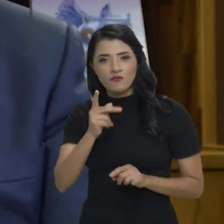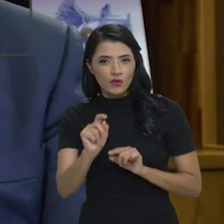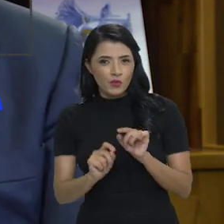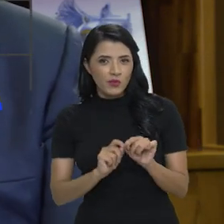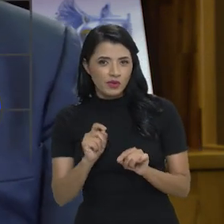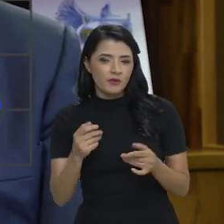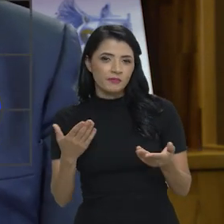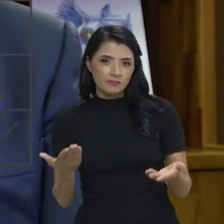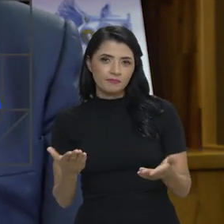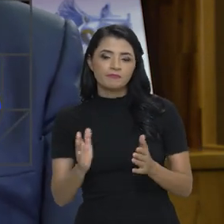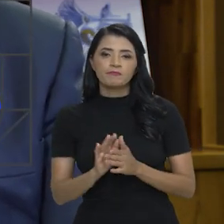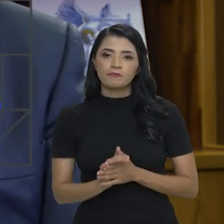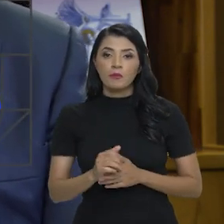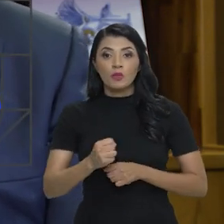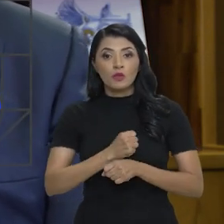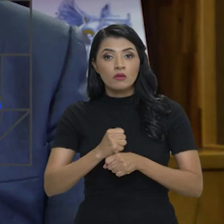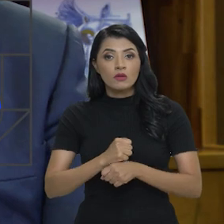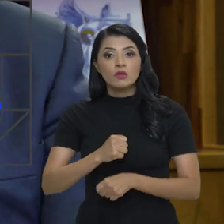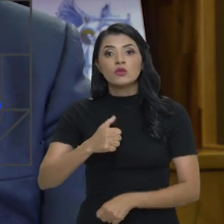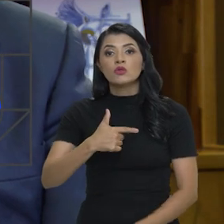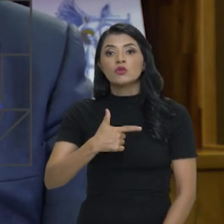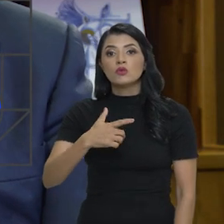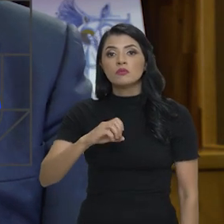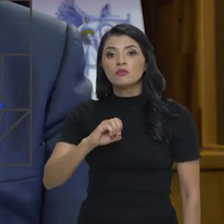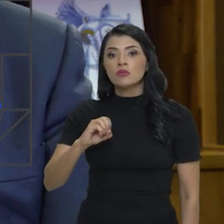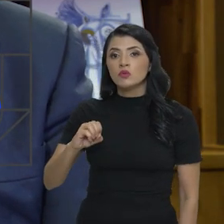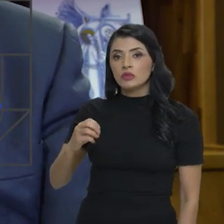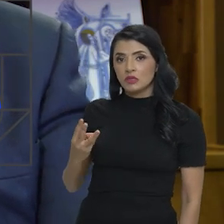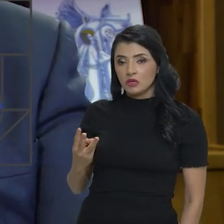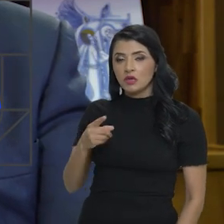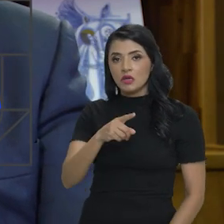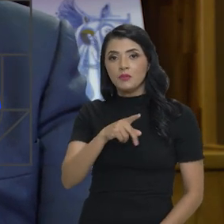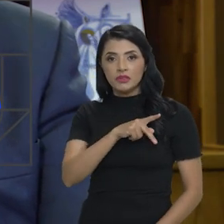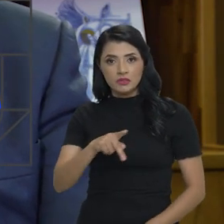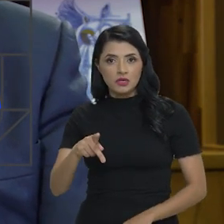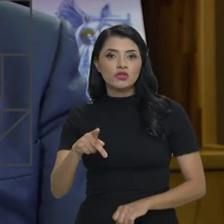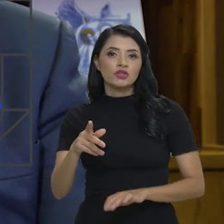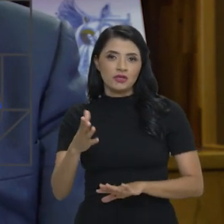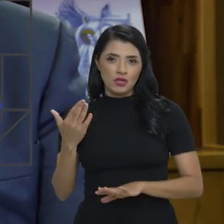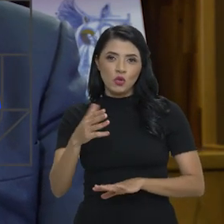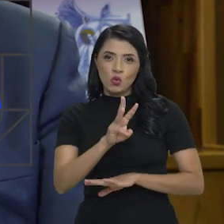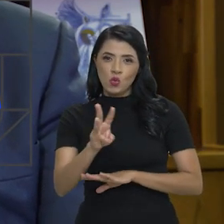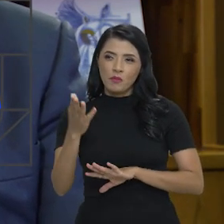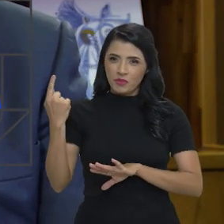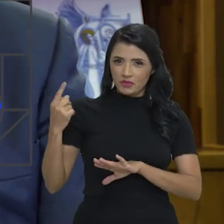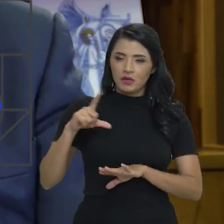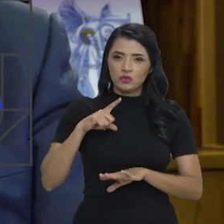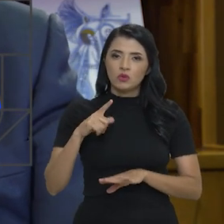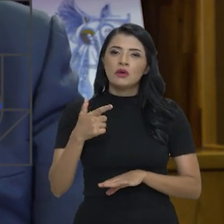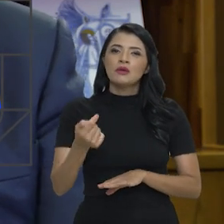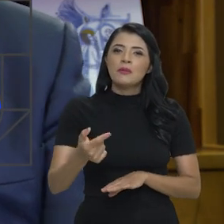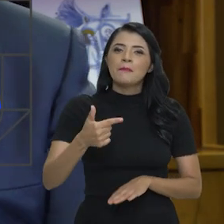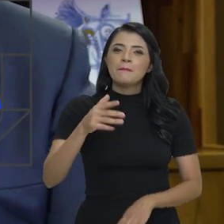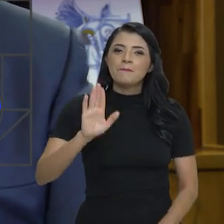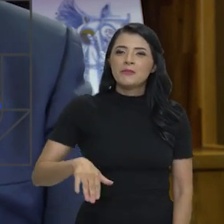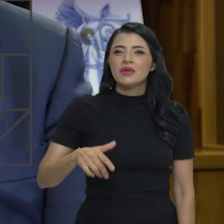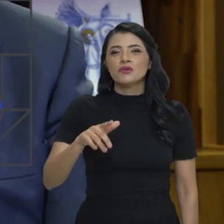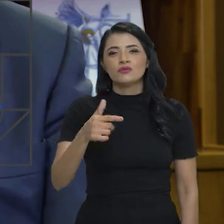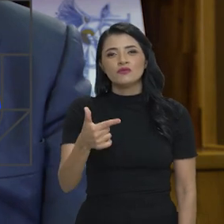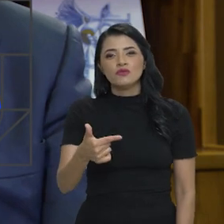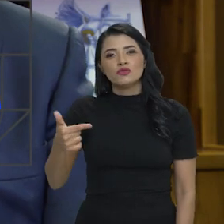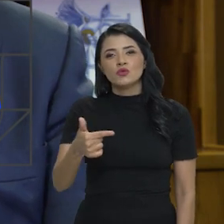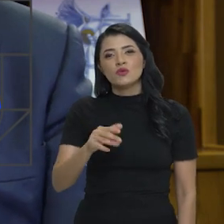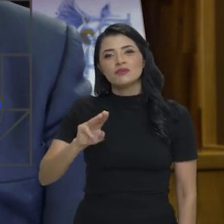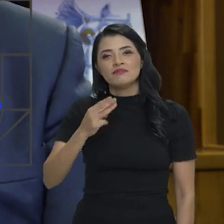parênteses para dizer, Luciana, em 2003, quando o presidente Lula assumiu o estoque de empregos formais, era de menos de 22 milhões